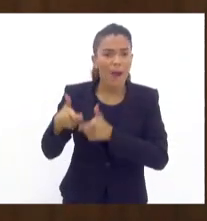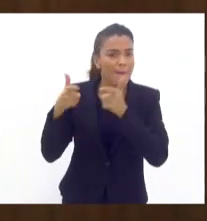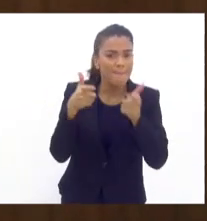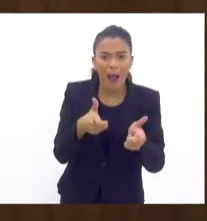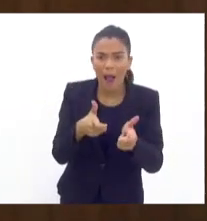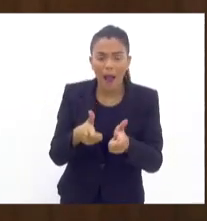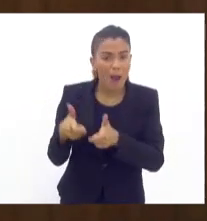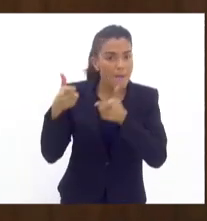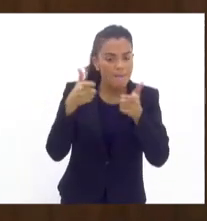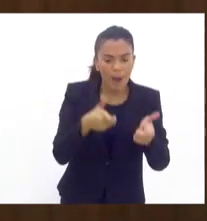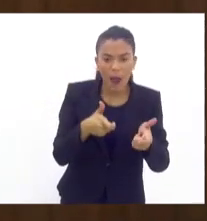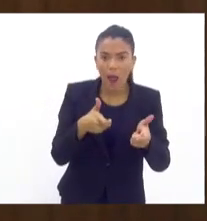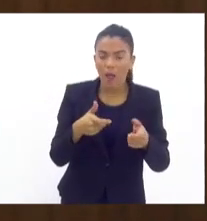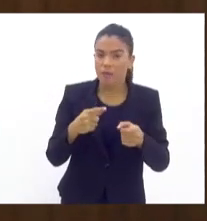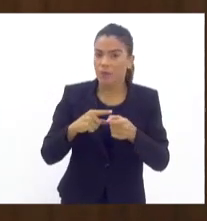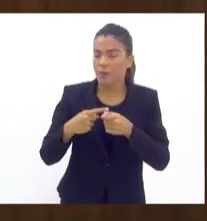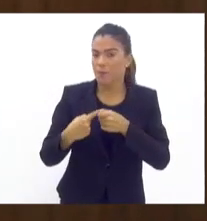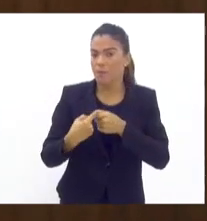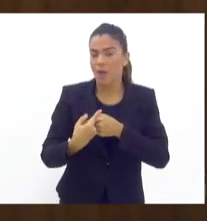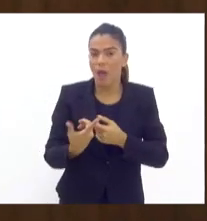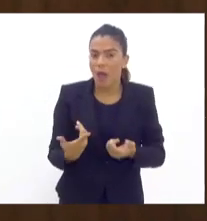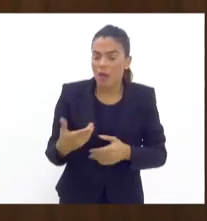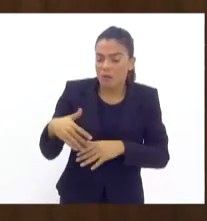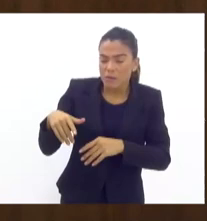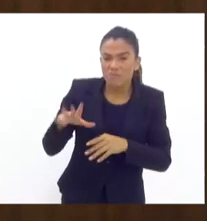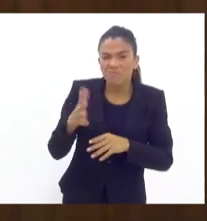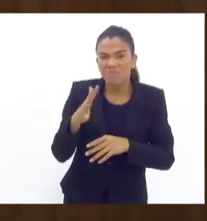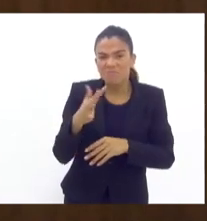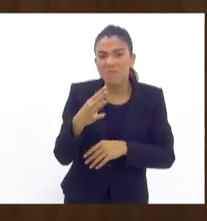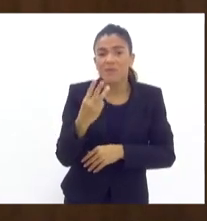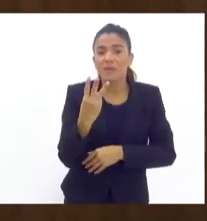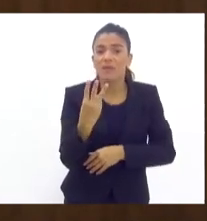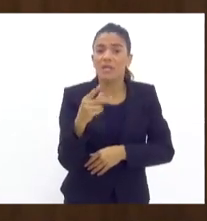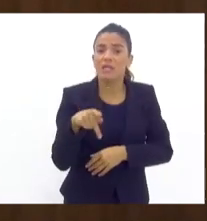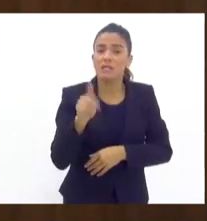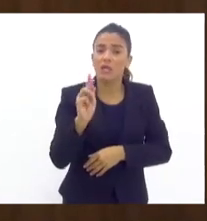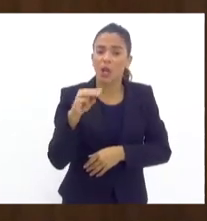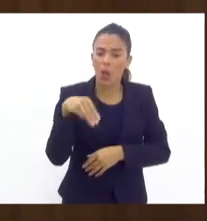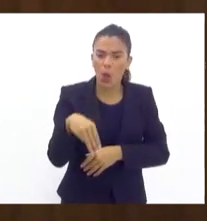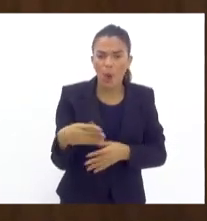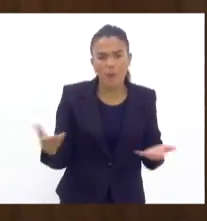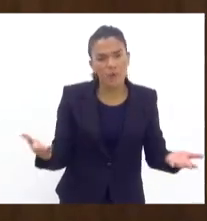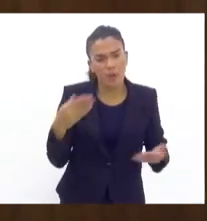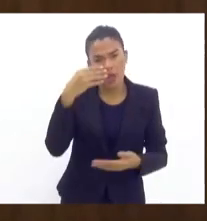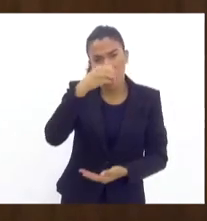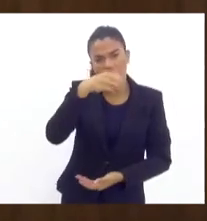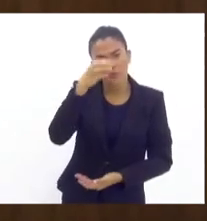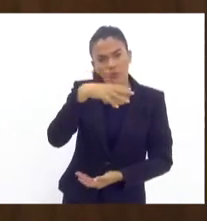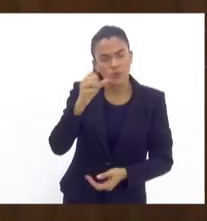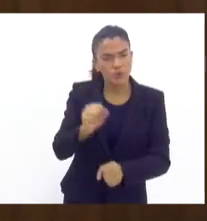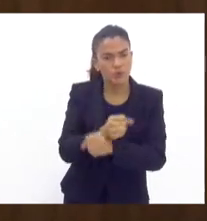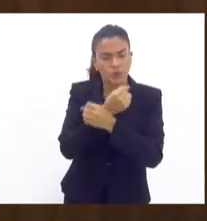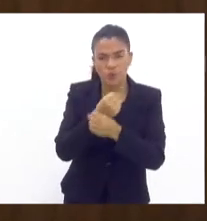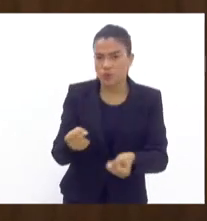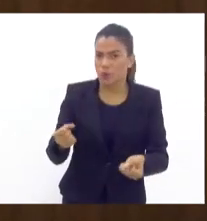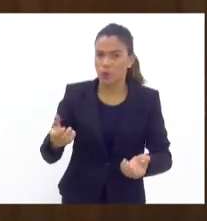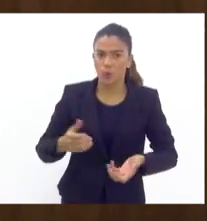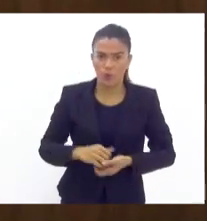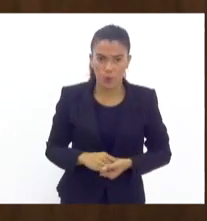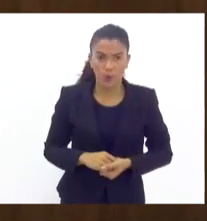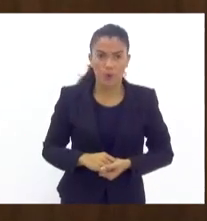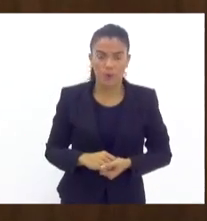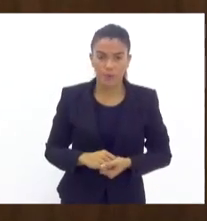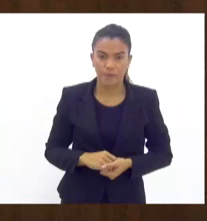num bairro, numa metragem quadrada de 3 quilômetros quadrados. Isso é um absurdo. Isso é um absurdo.